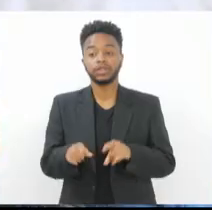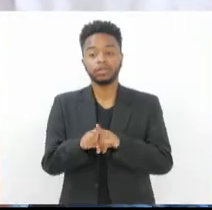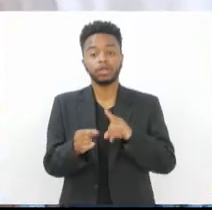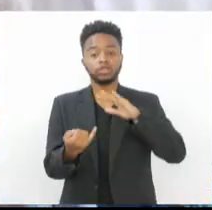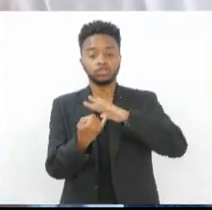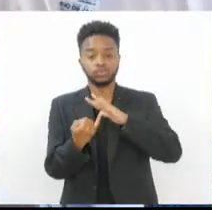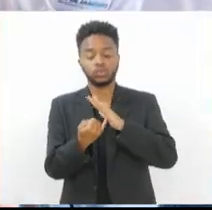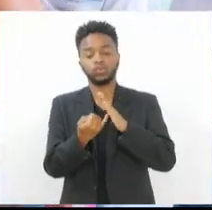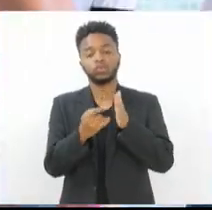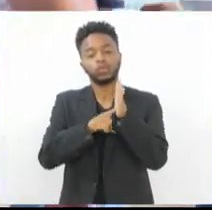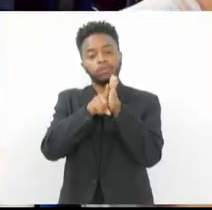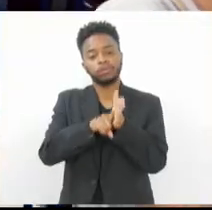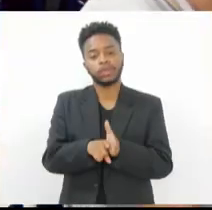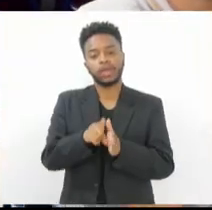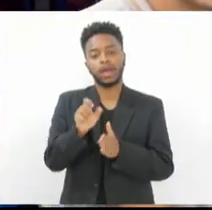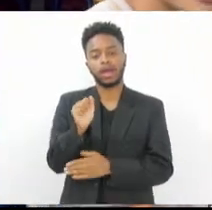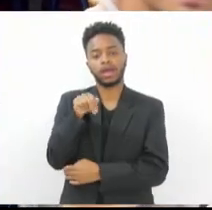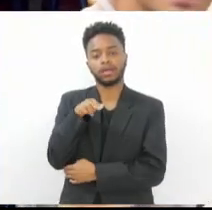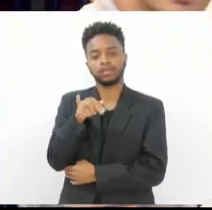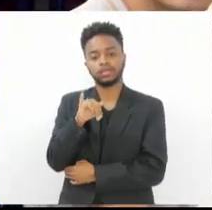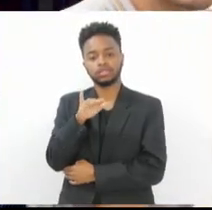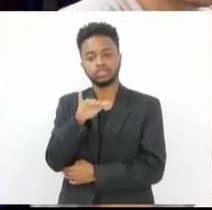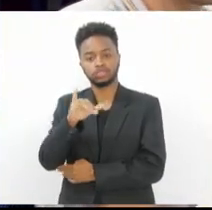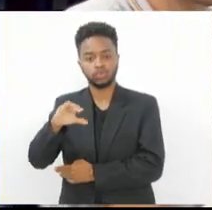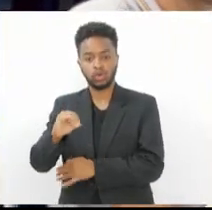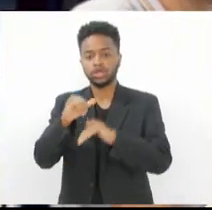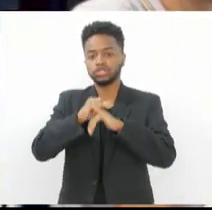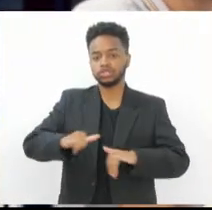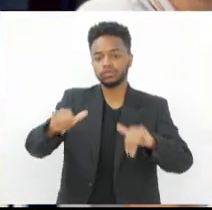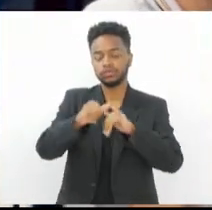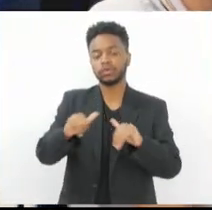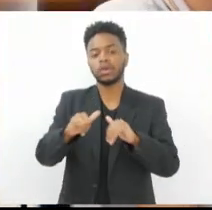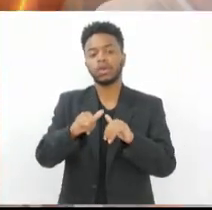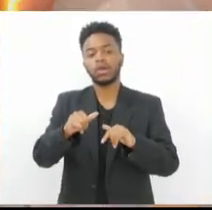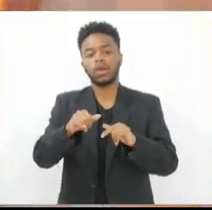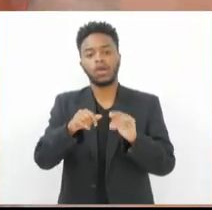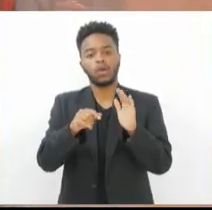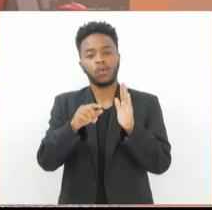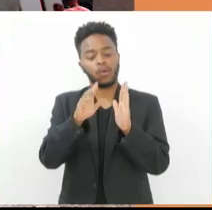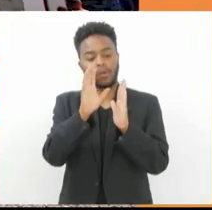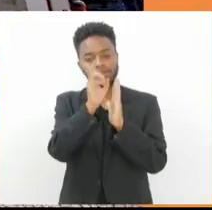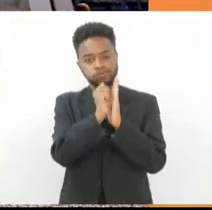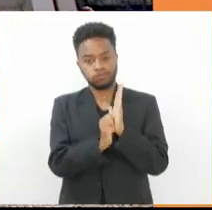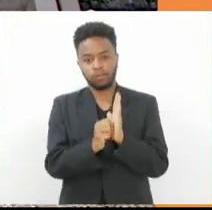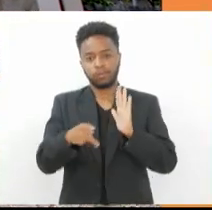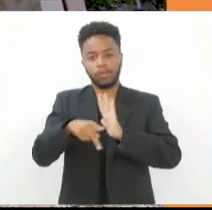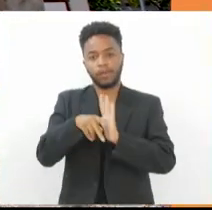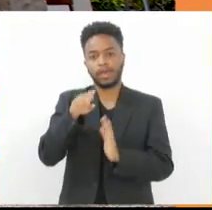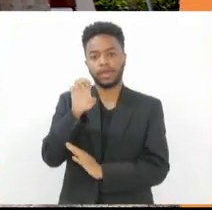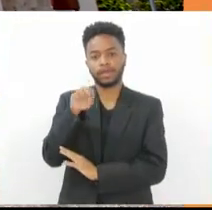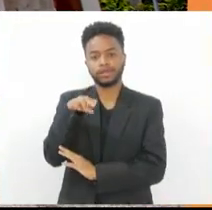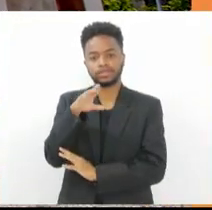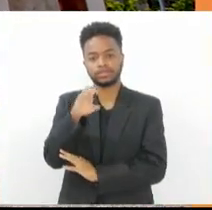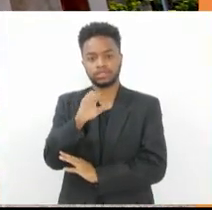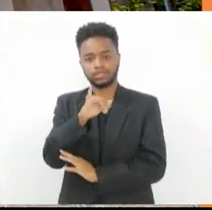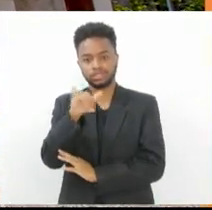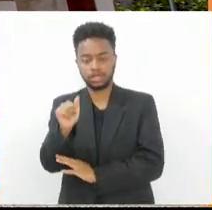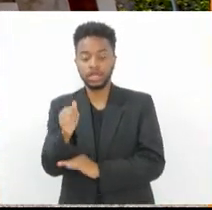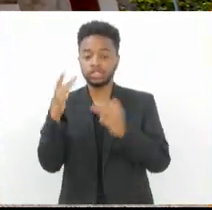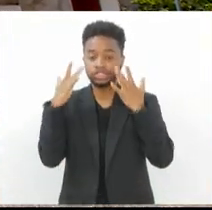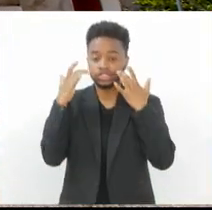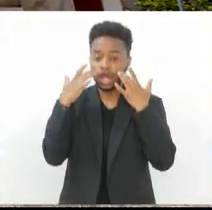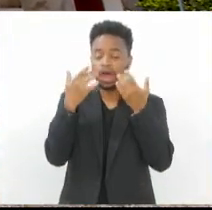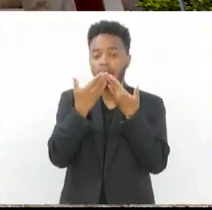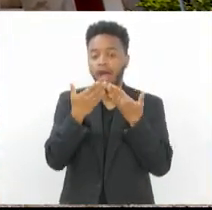Educacionais, Anísio Teixeira, vai divulgar gabarito do Enseja no dia 11. Teatro João Caetano é reaberto com